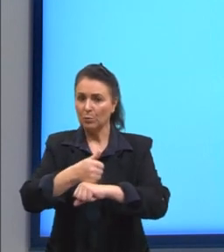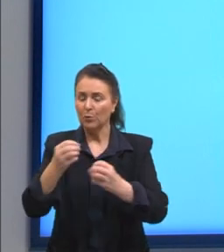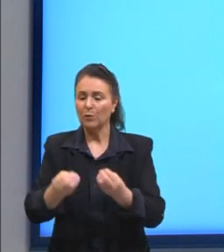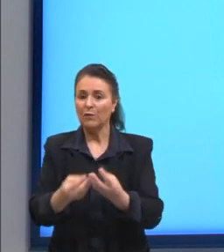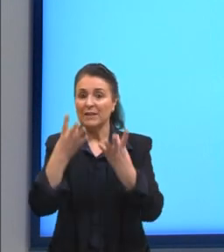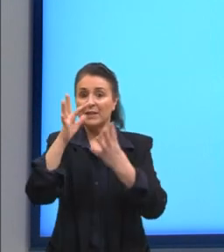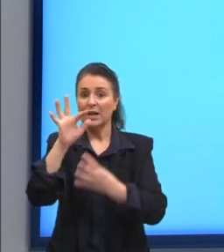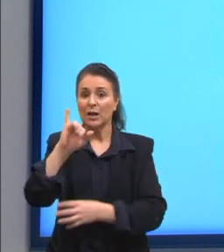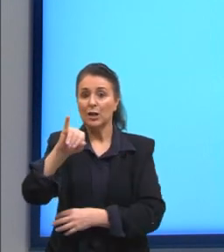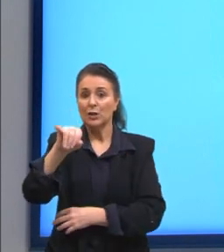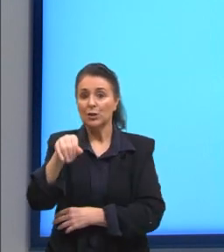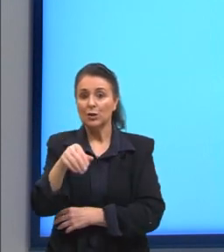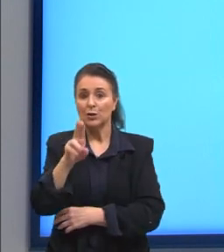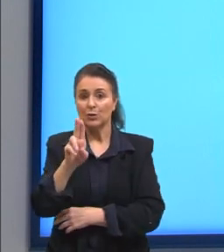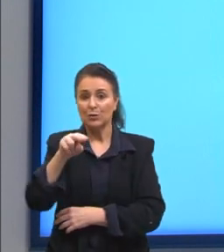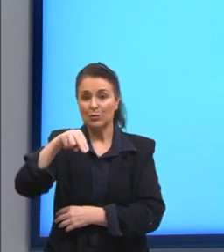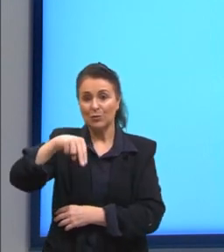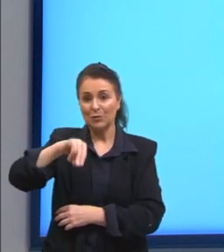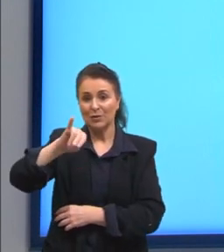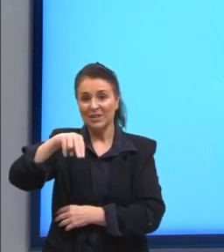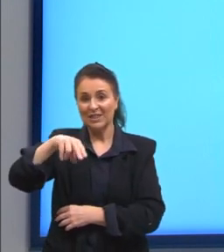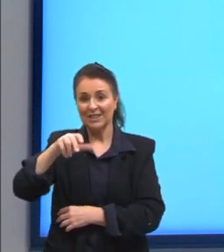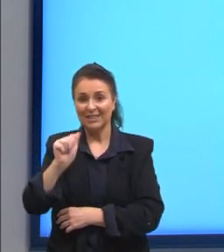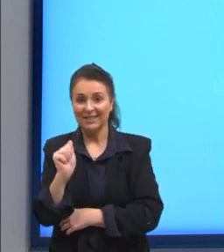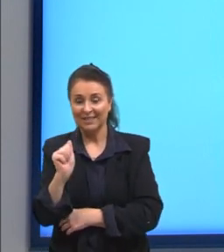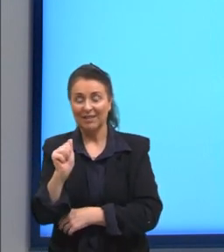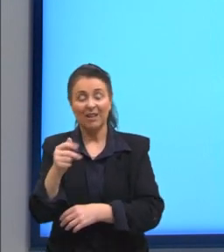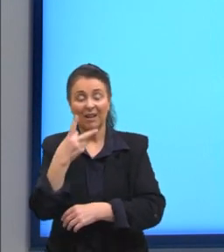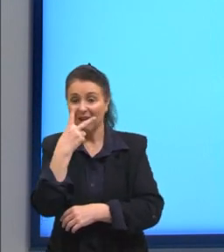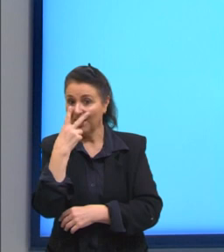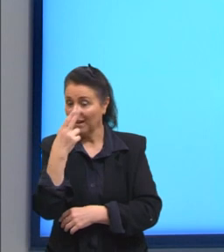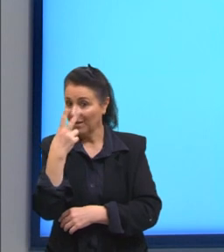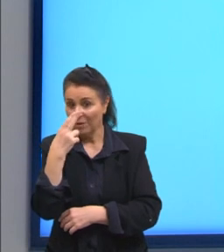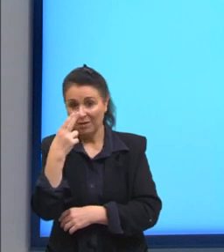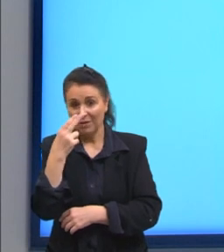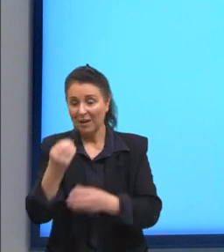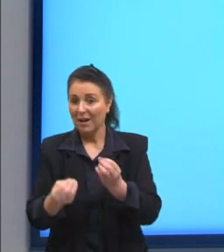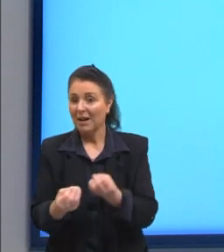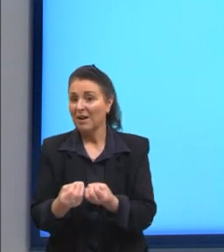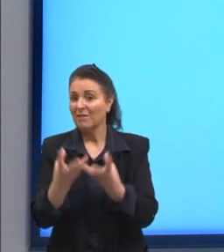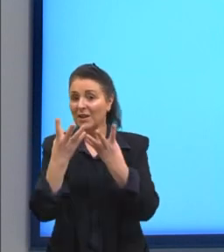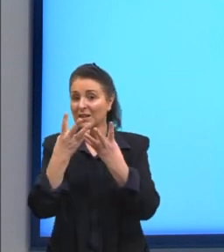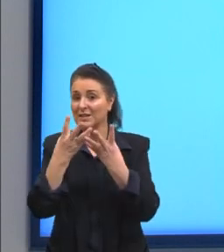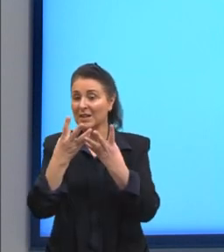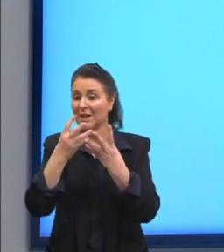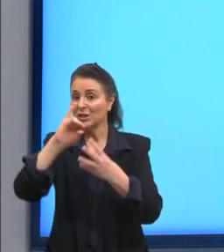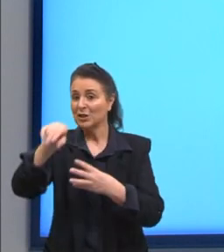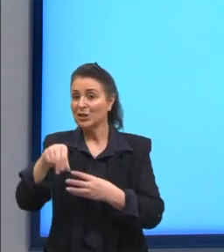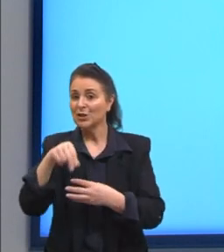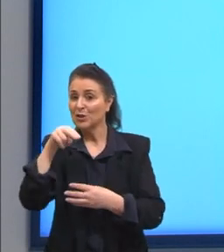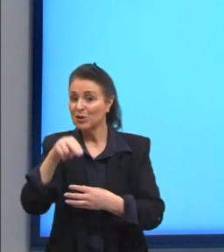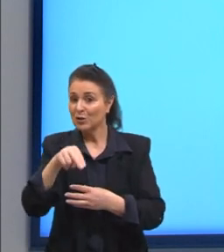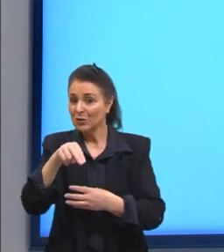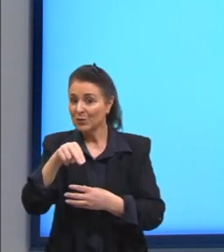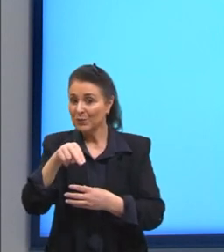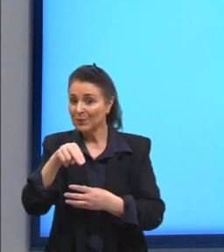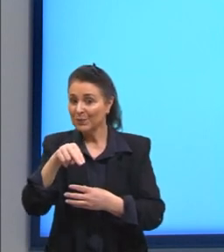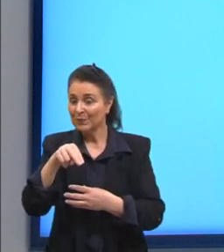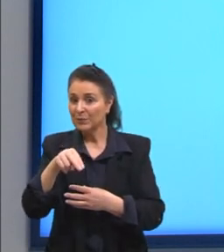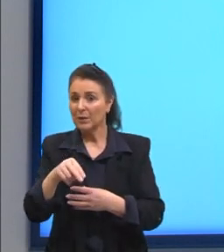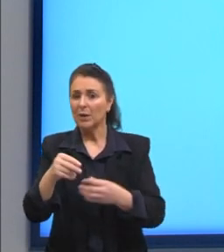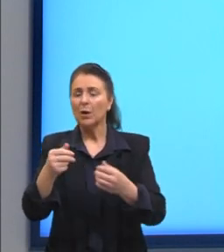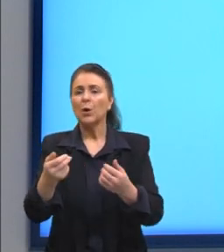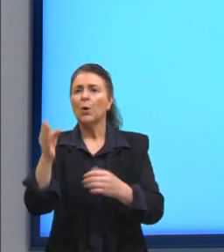Juninas é um adjetivo. Se é adjetivo, eu tenho ali uma adjunta de nominal. Agora, o Brasil